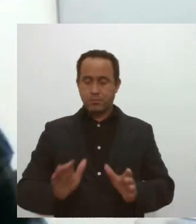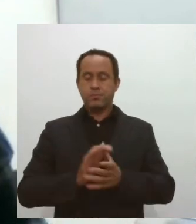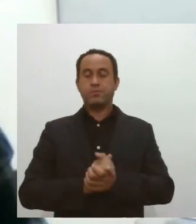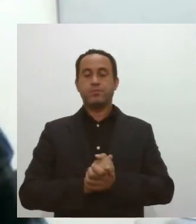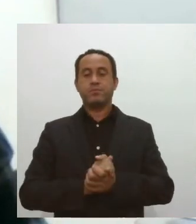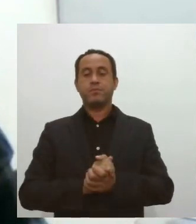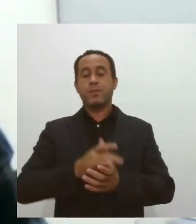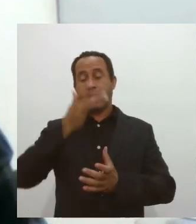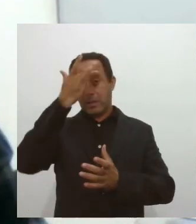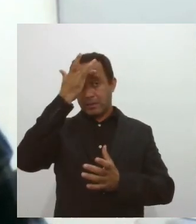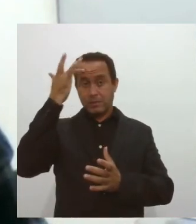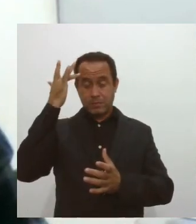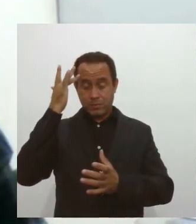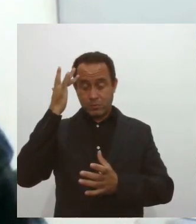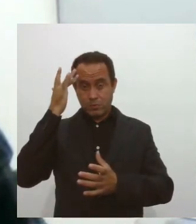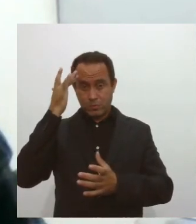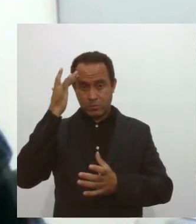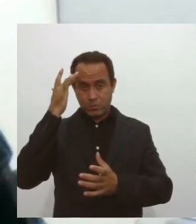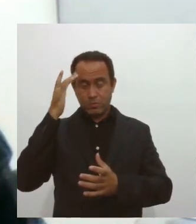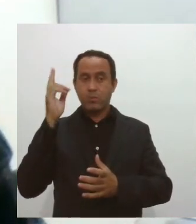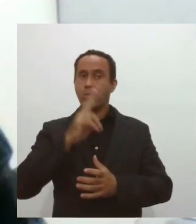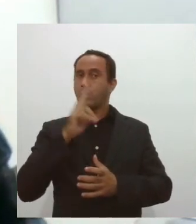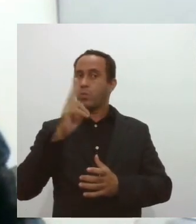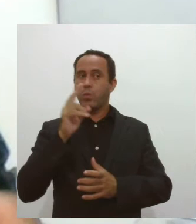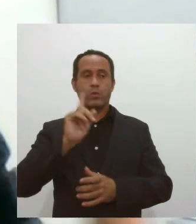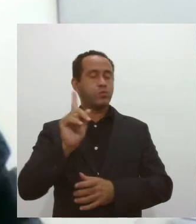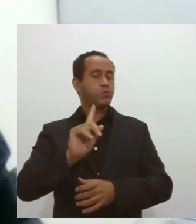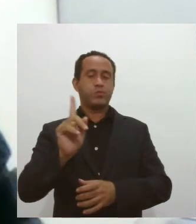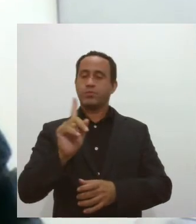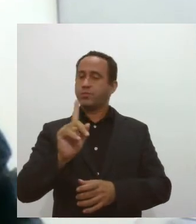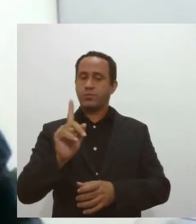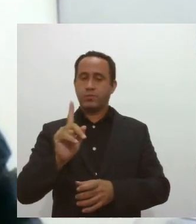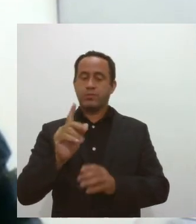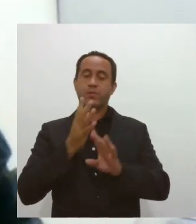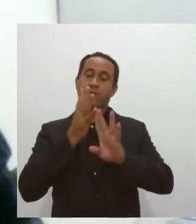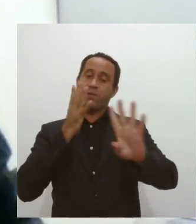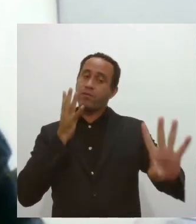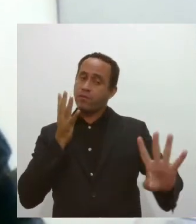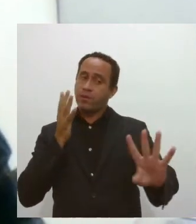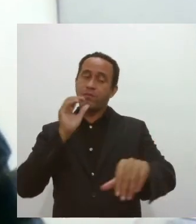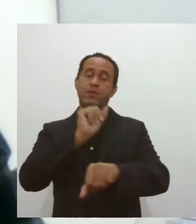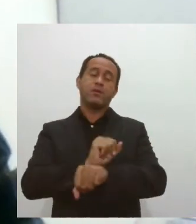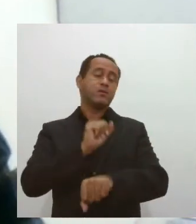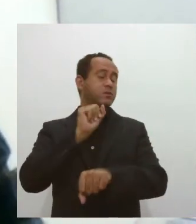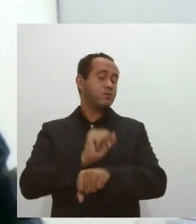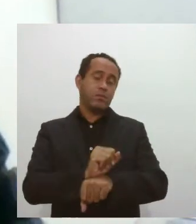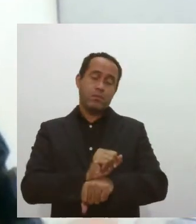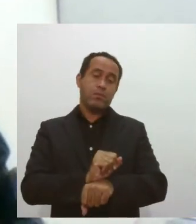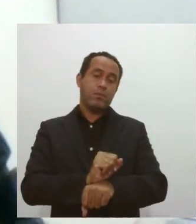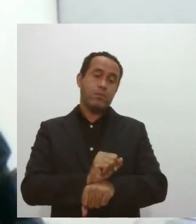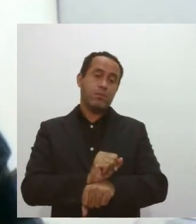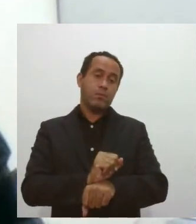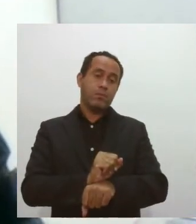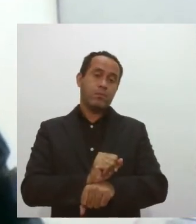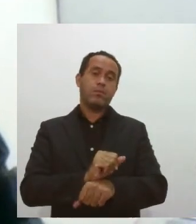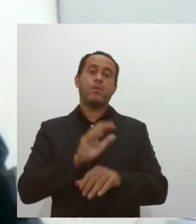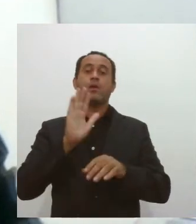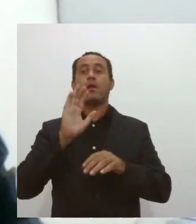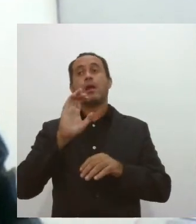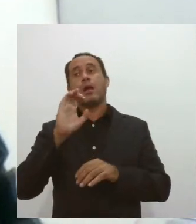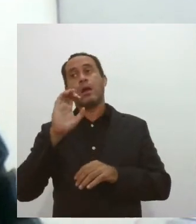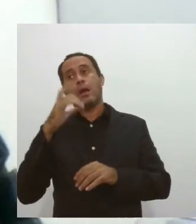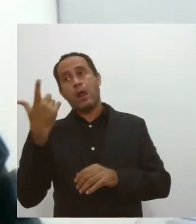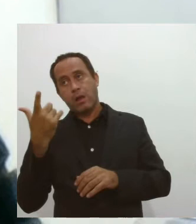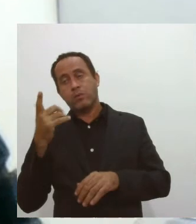Esses pacientes, eles não são urgência para a gente, eles entram na fila, tá? Casos esporádicos,